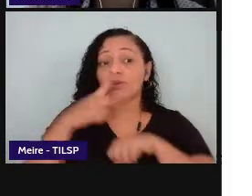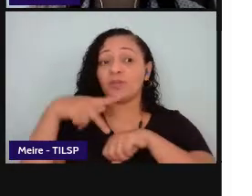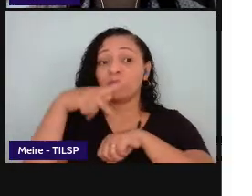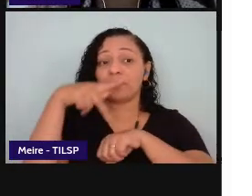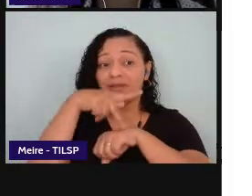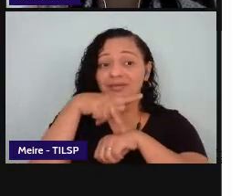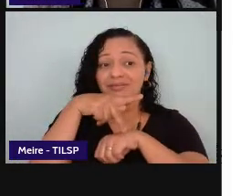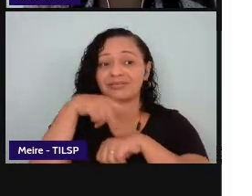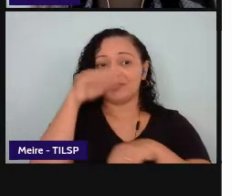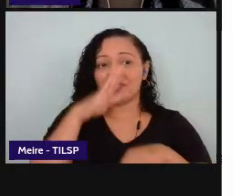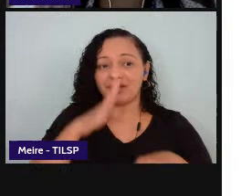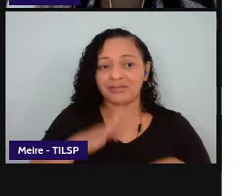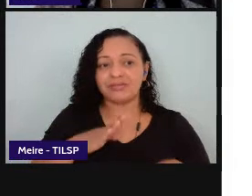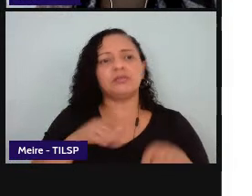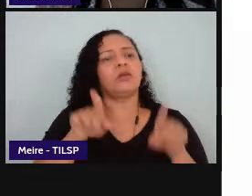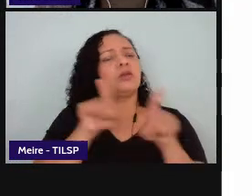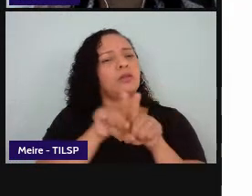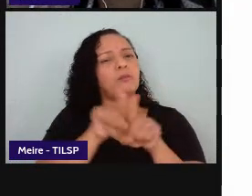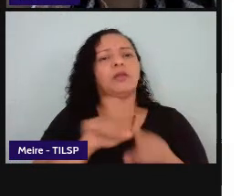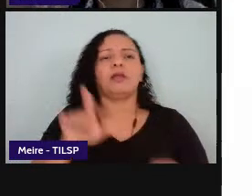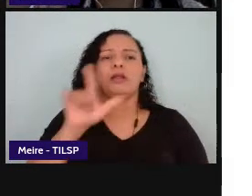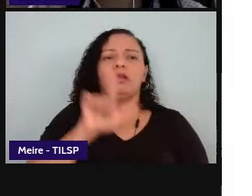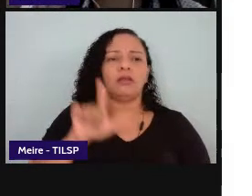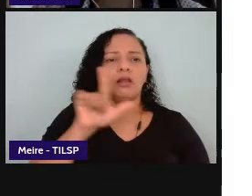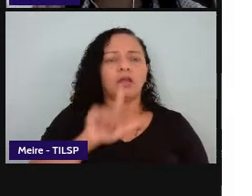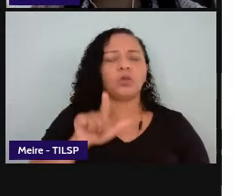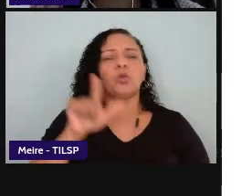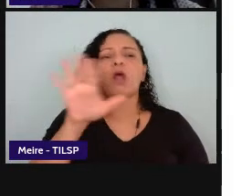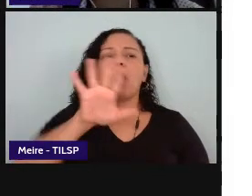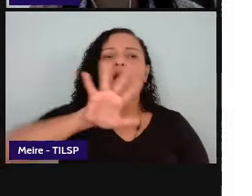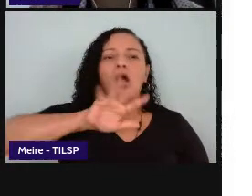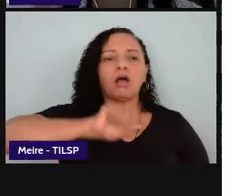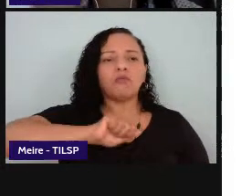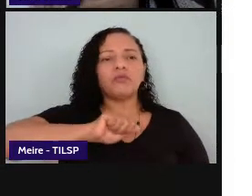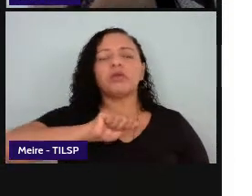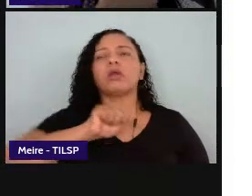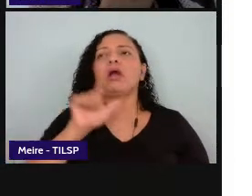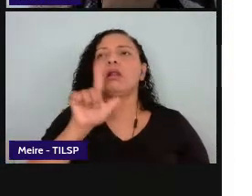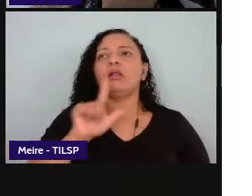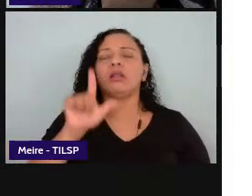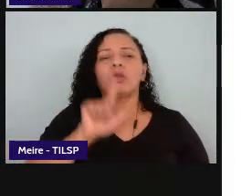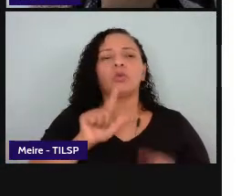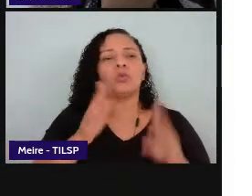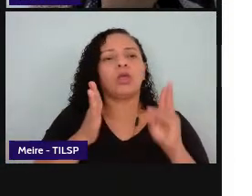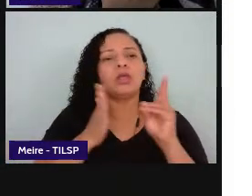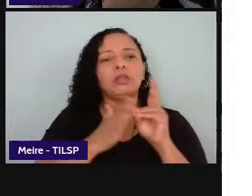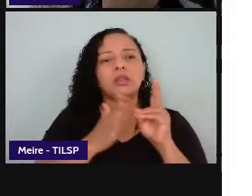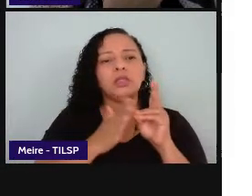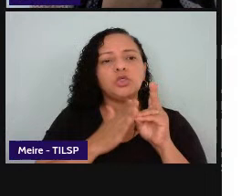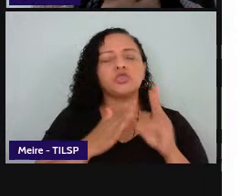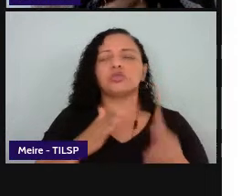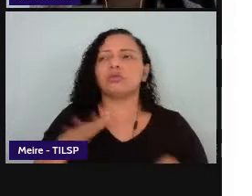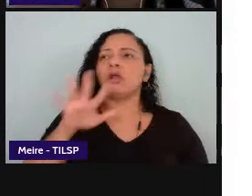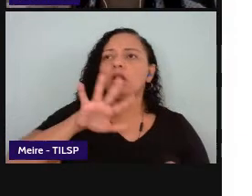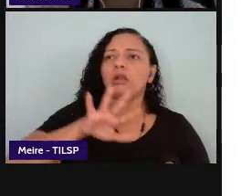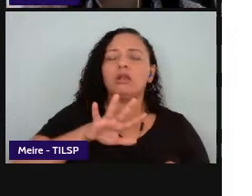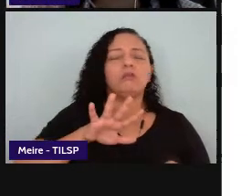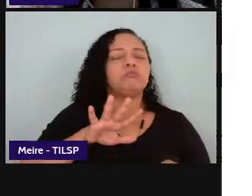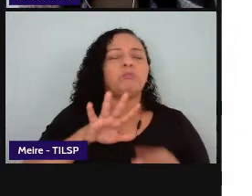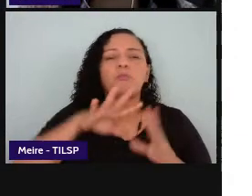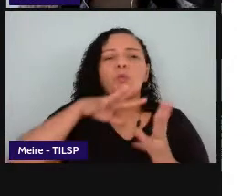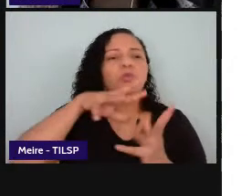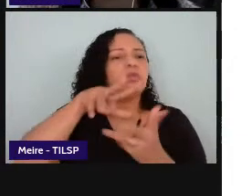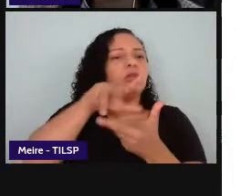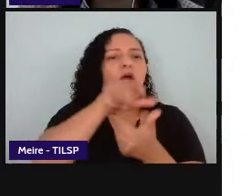literatura africana indígena a mundial essa essa literatura de margem né